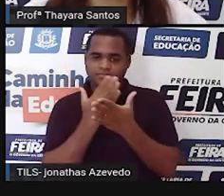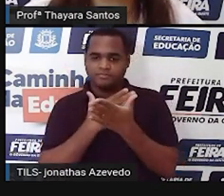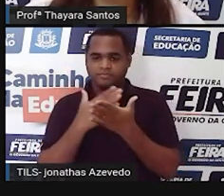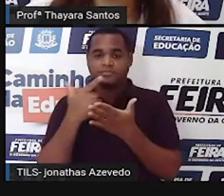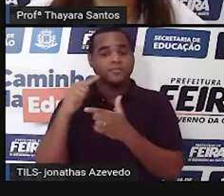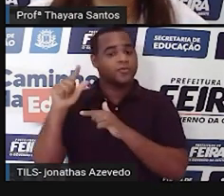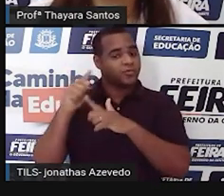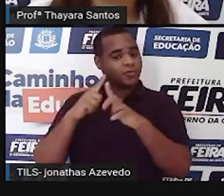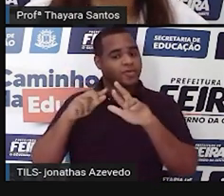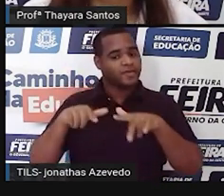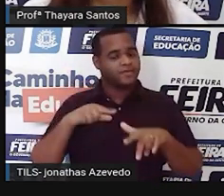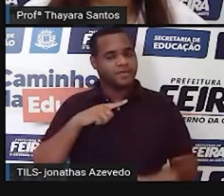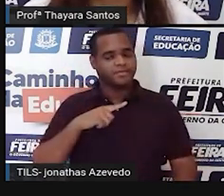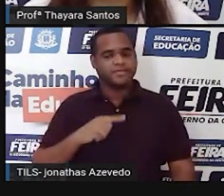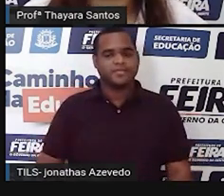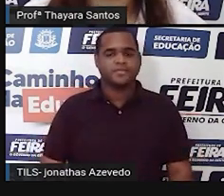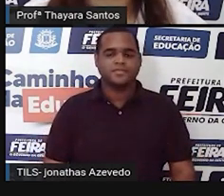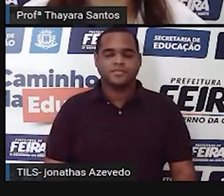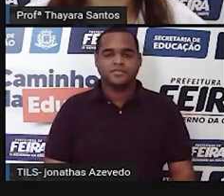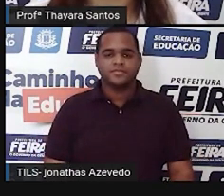outra que já existia antes.